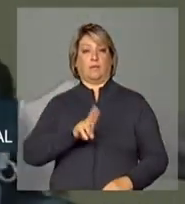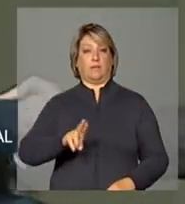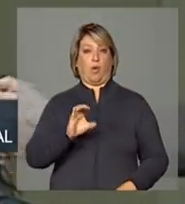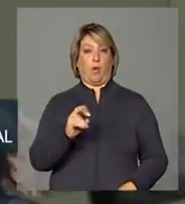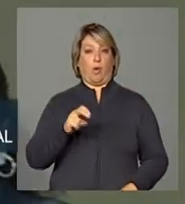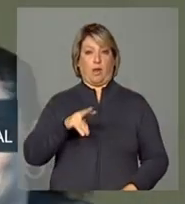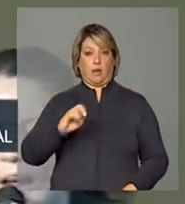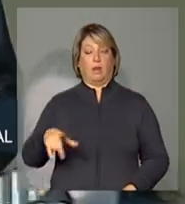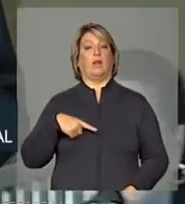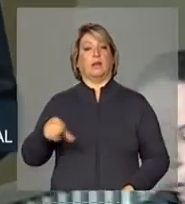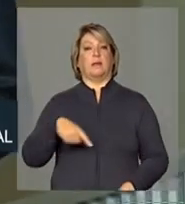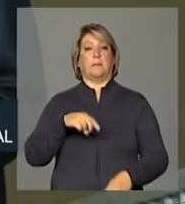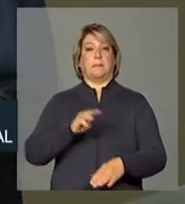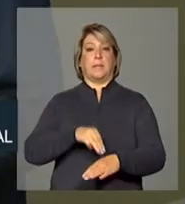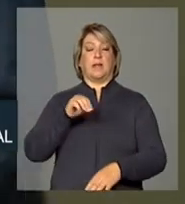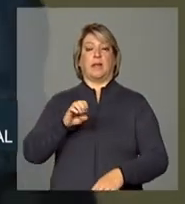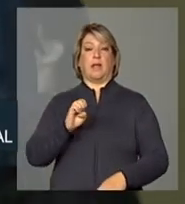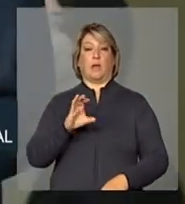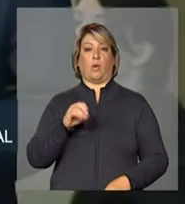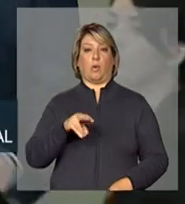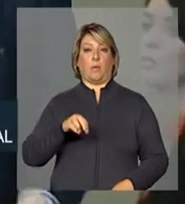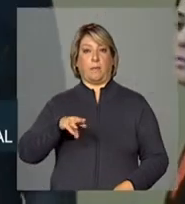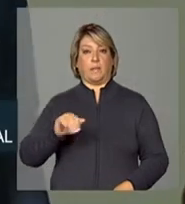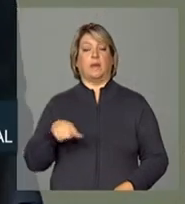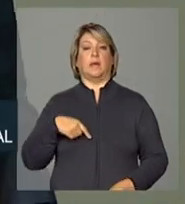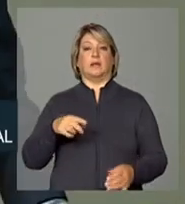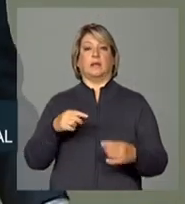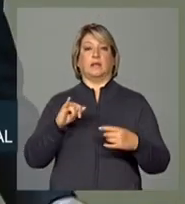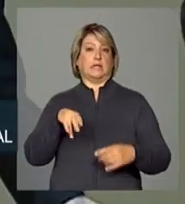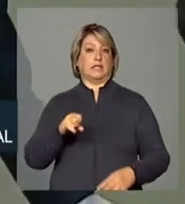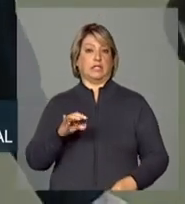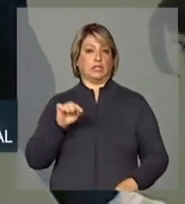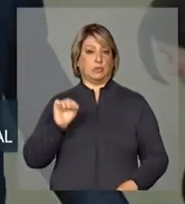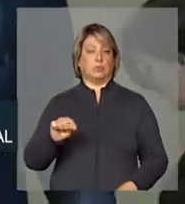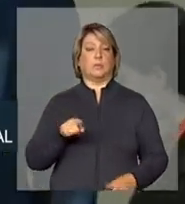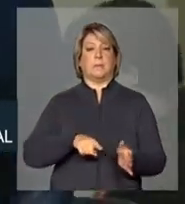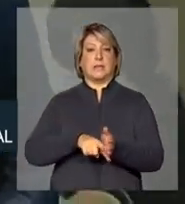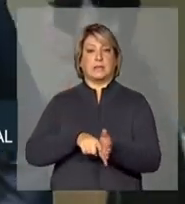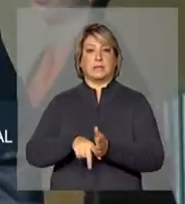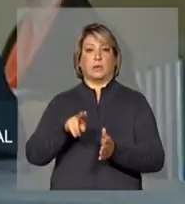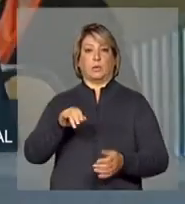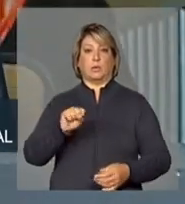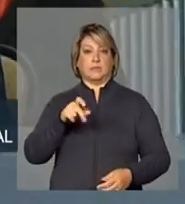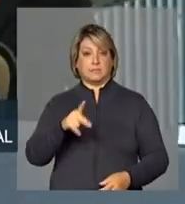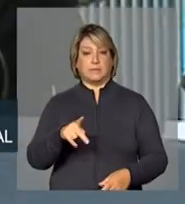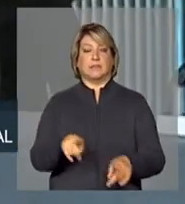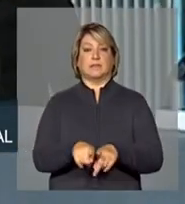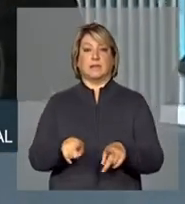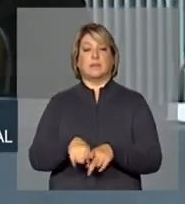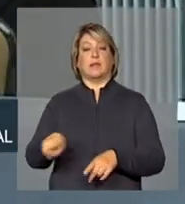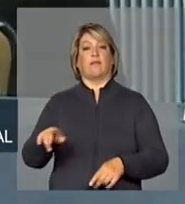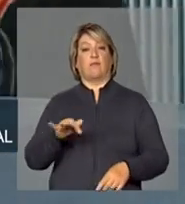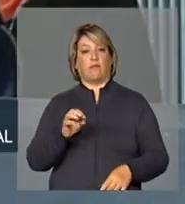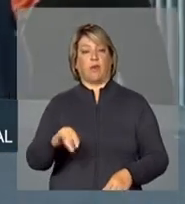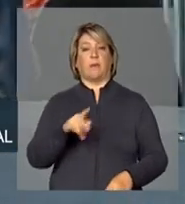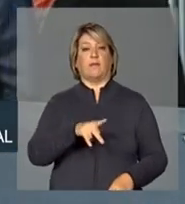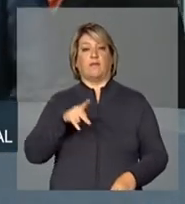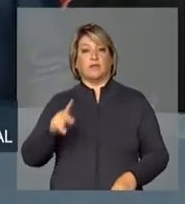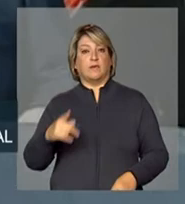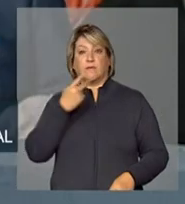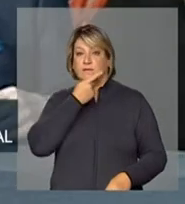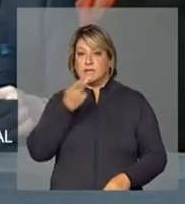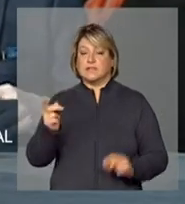Possui mestrado em Economia pelo Instituto de Pesquisas Econômicas da USP e foi professor visitante nas